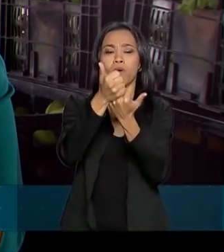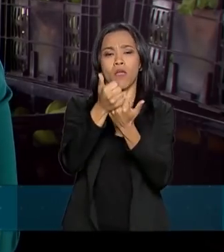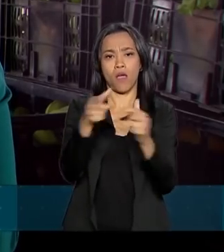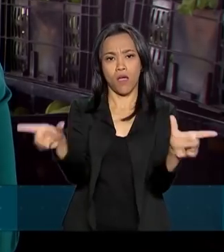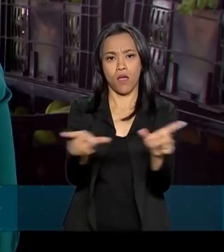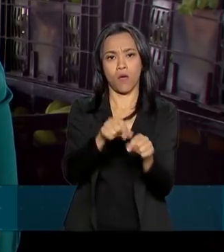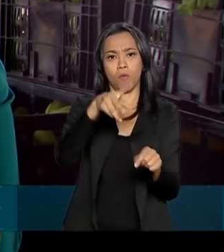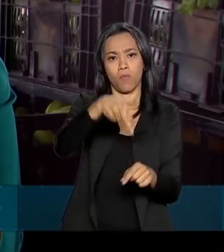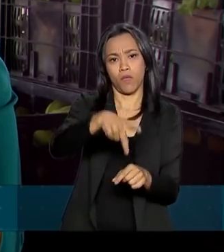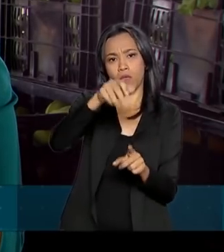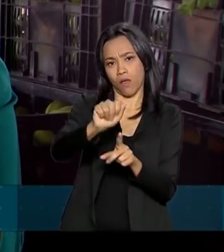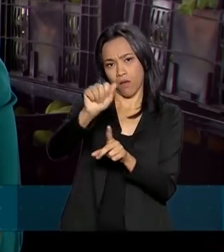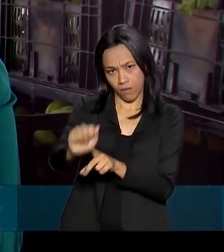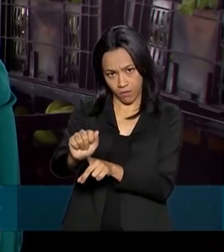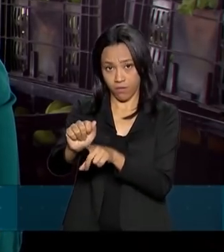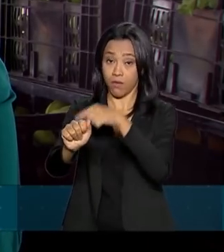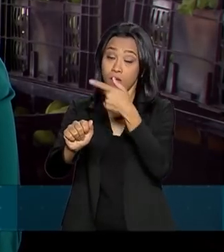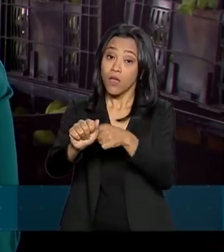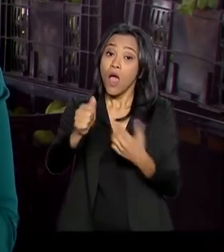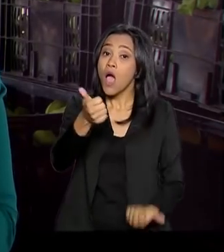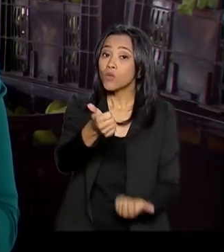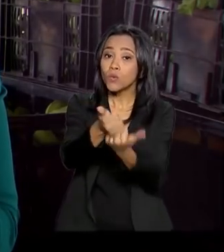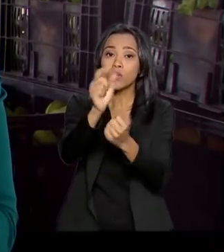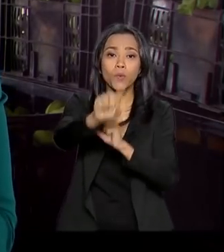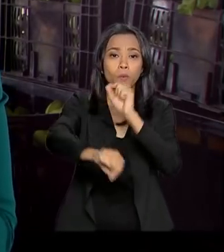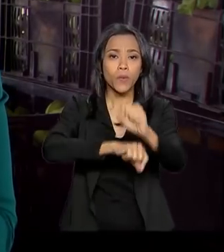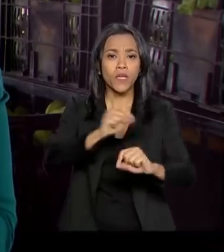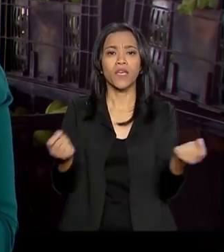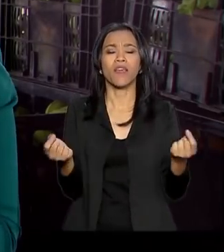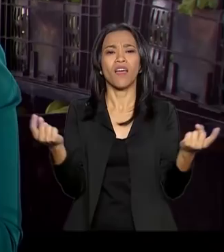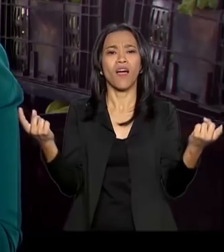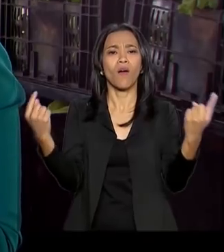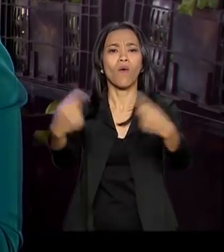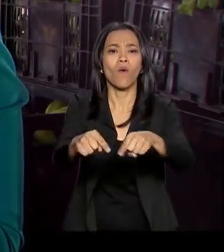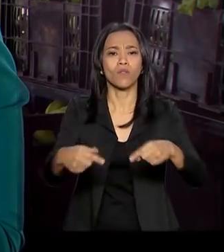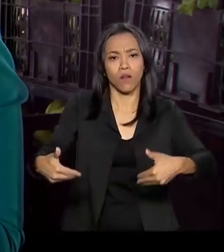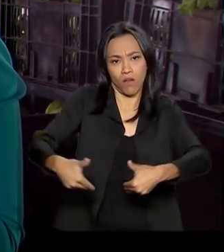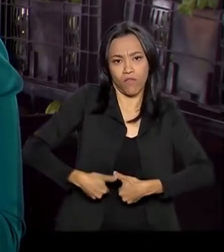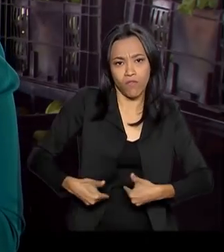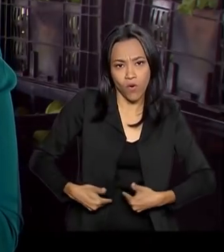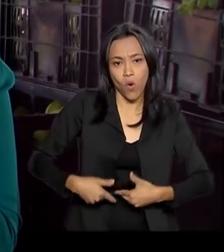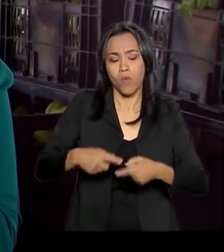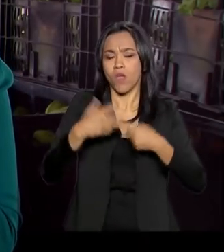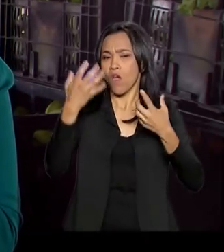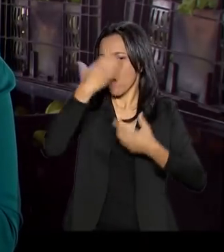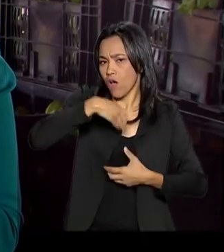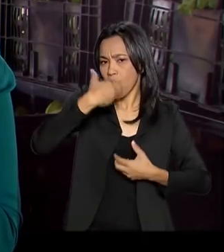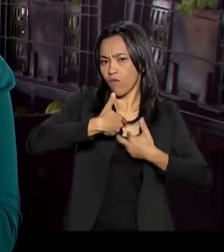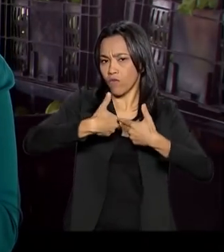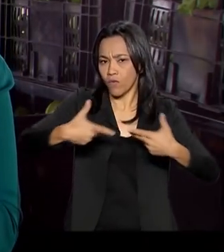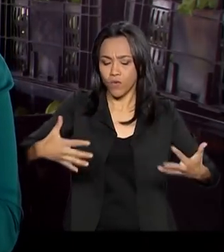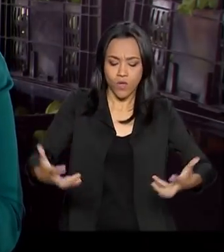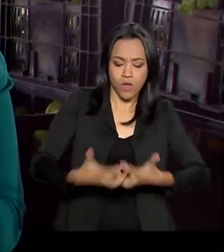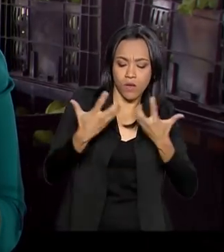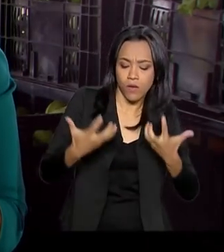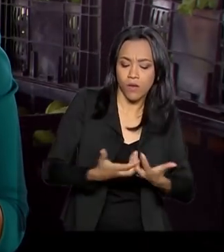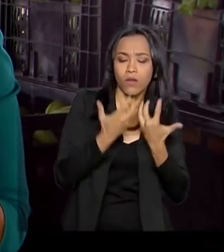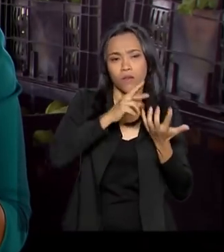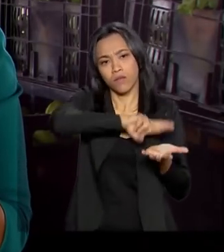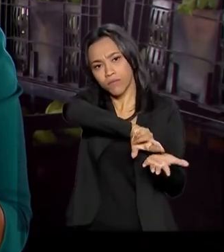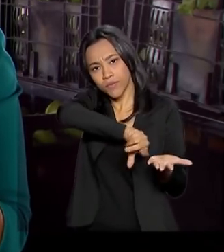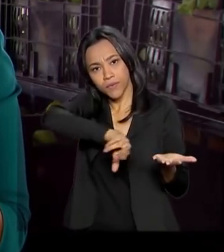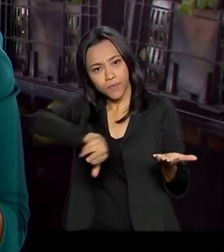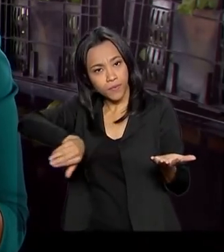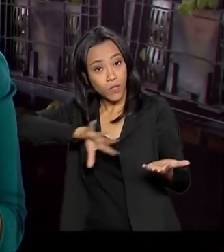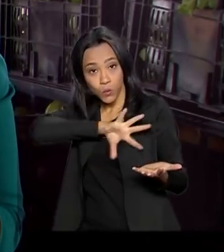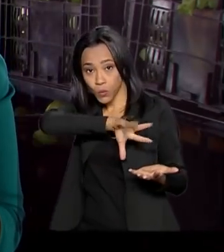Programa de Aquisição de Alimentos ajuda a combater a fome. Frutas, hortaliças, verduras, todos os produtos